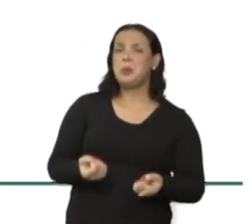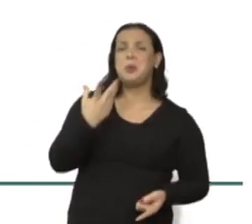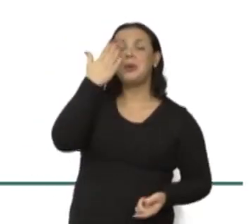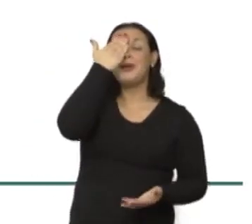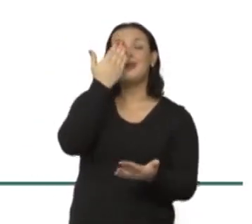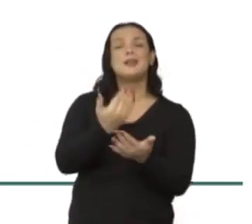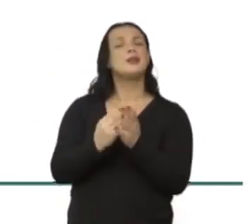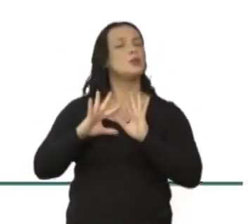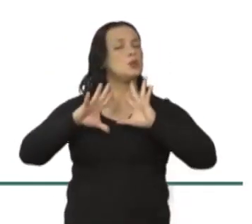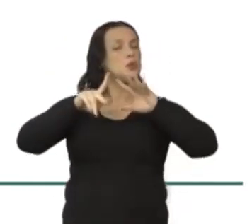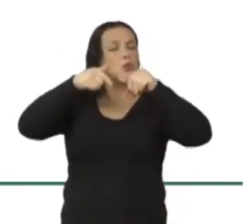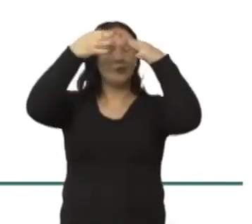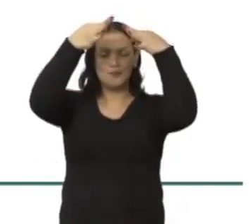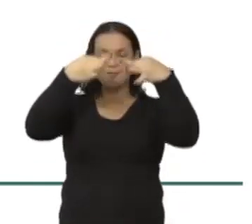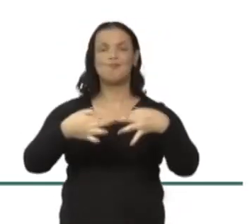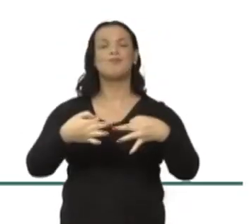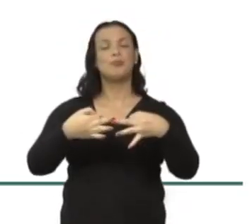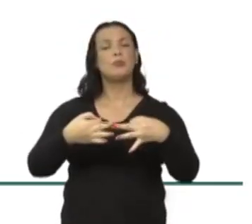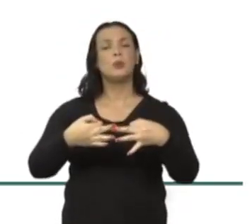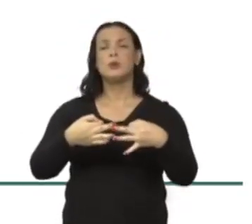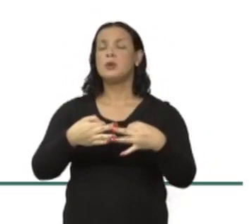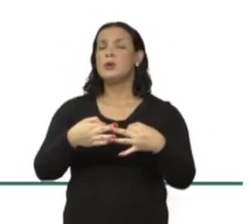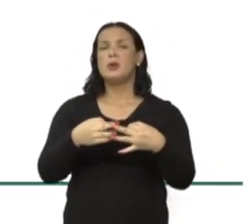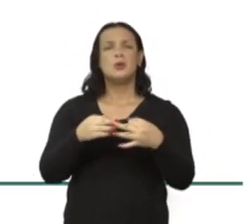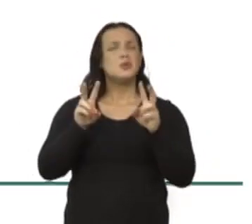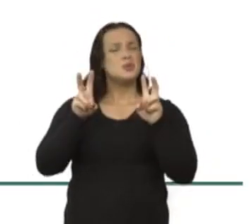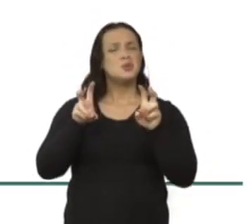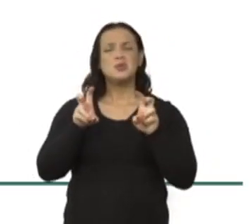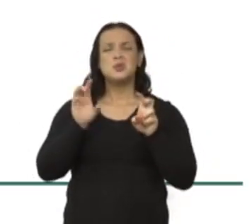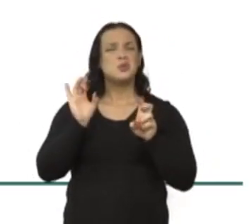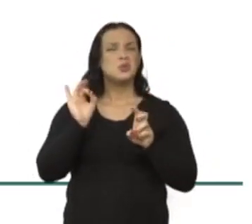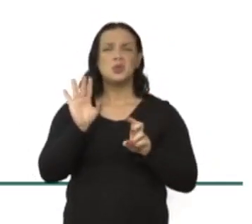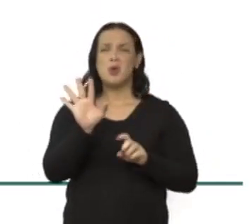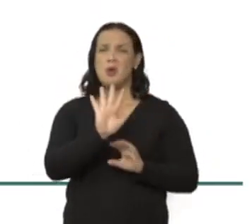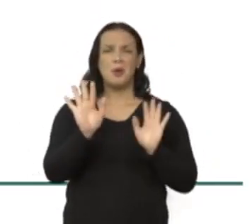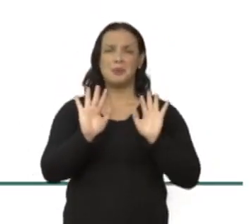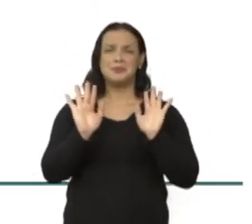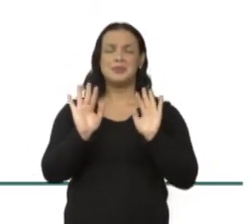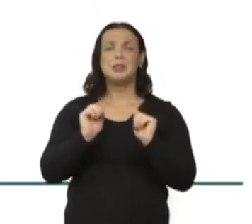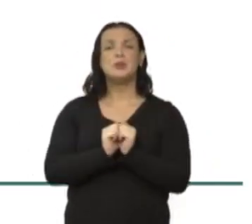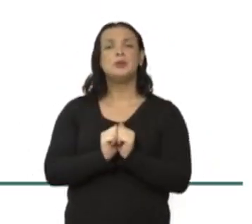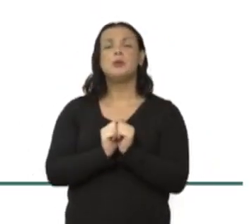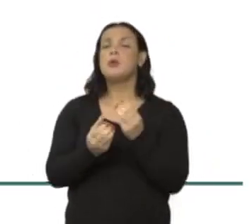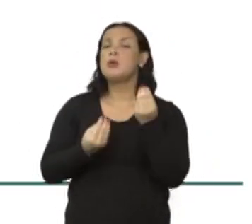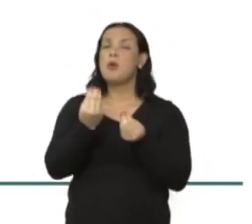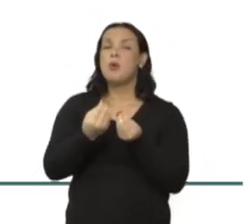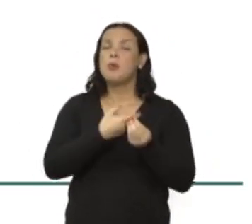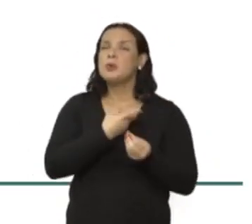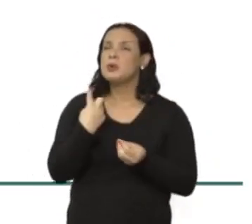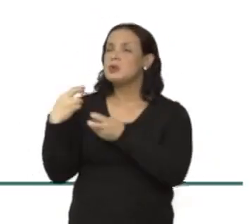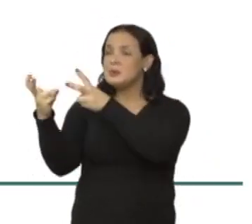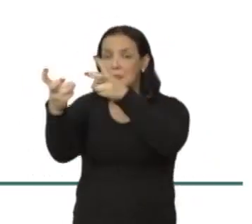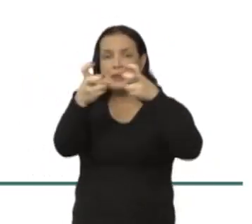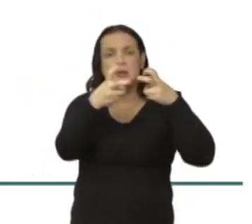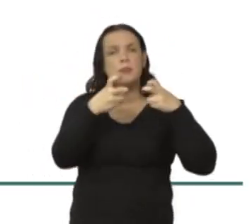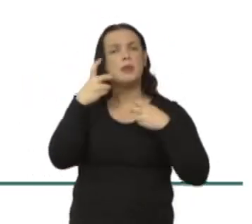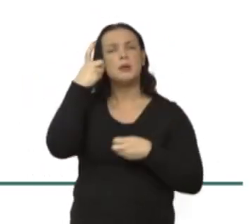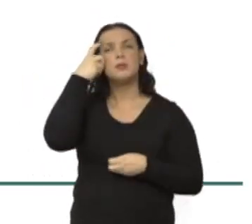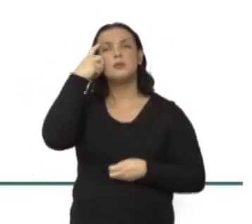certo, né? E não é sobre isso, né? E não é sobre isso, é sobre como que a gente olha e repensa